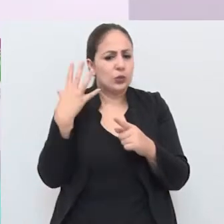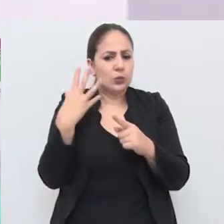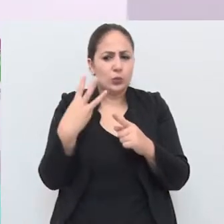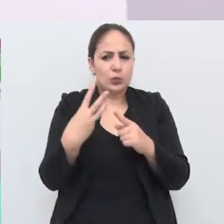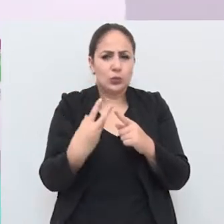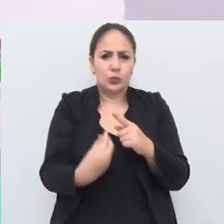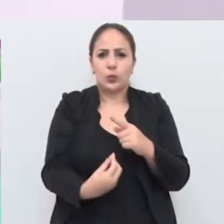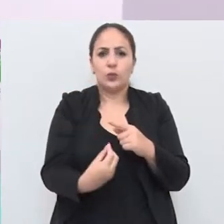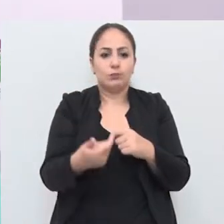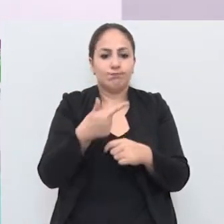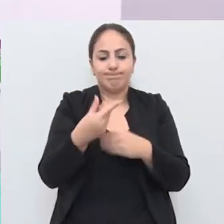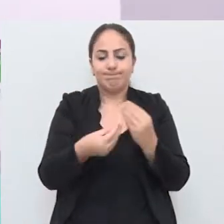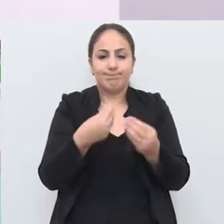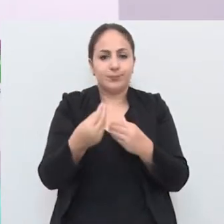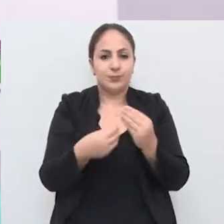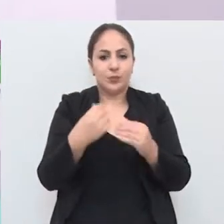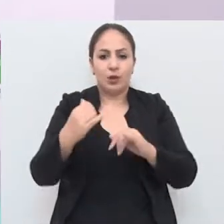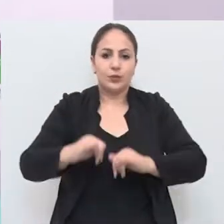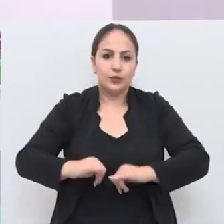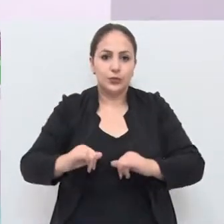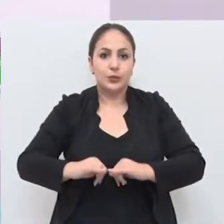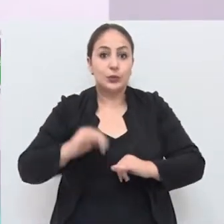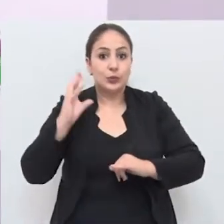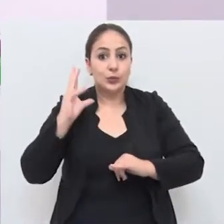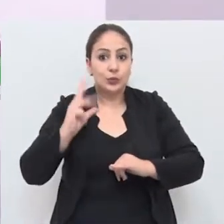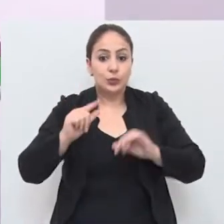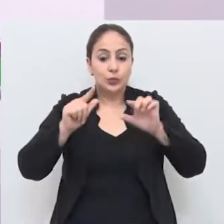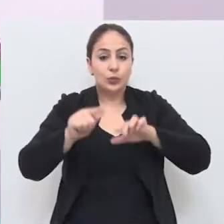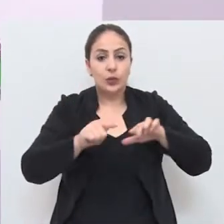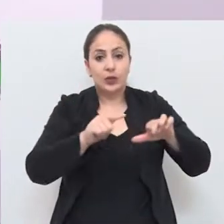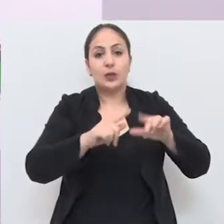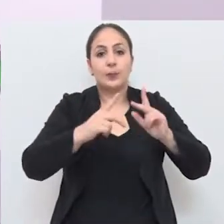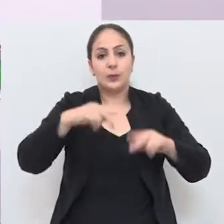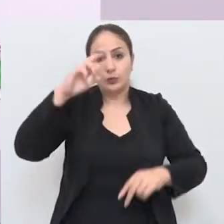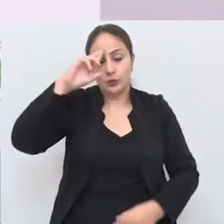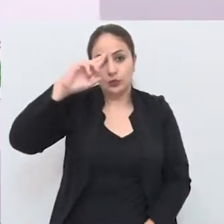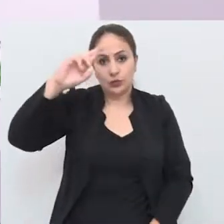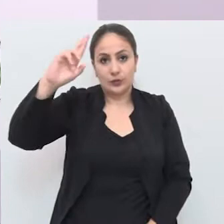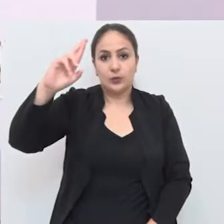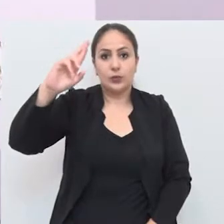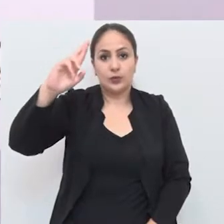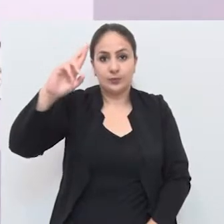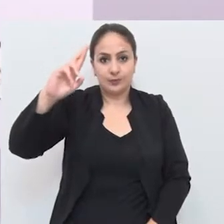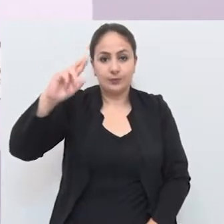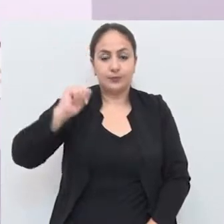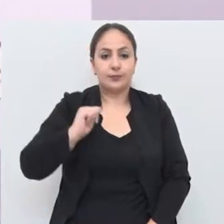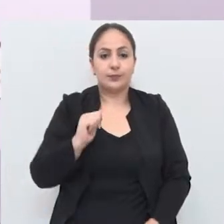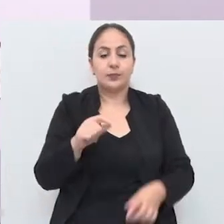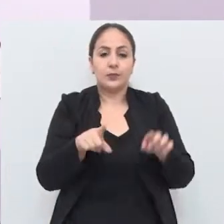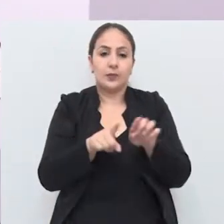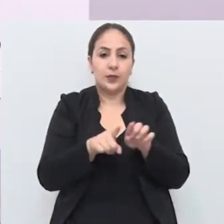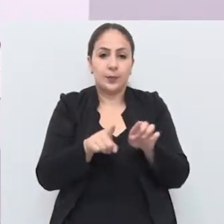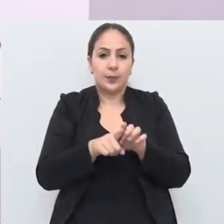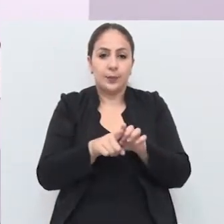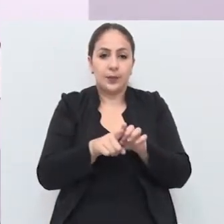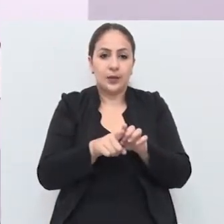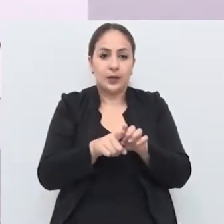é totalmente inviável, é sofredor o que aqueles diretores, o aquelas pessoas,